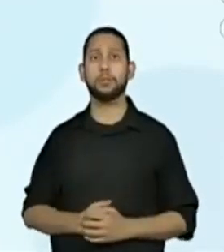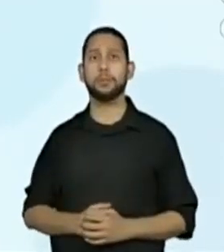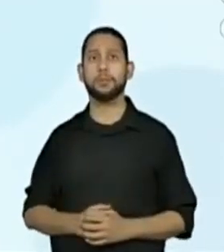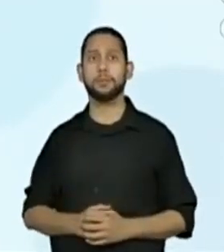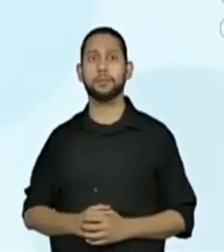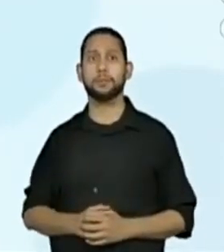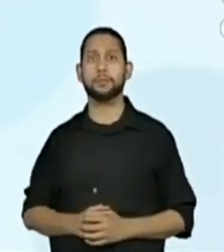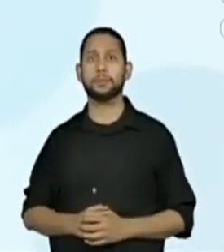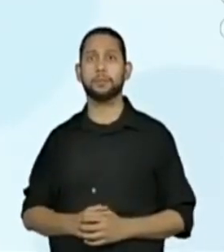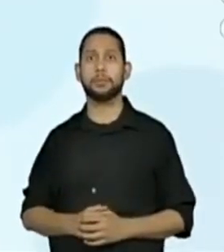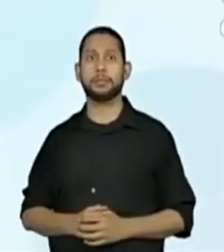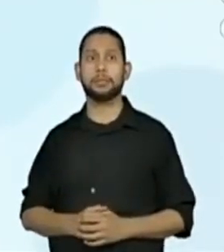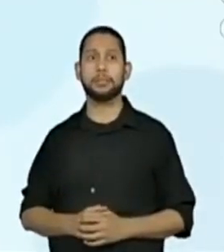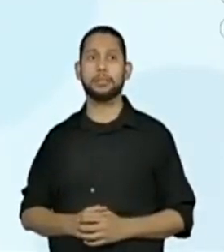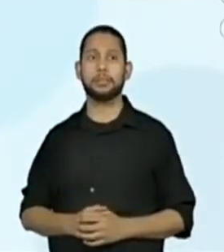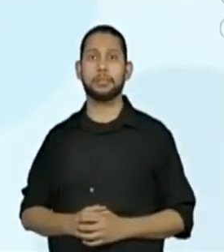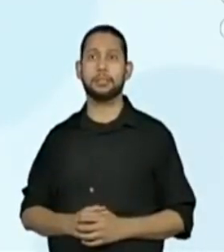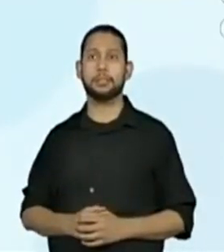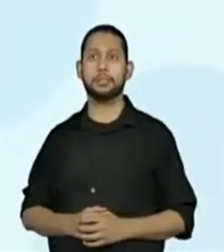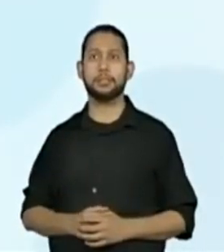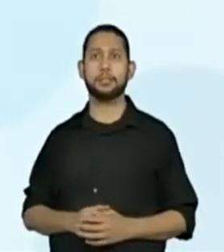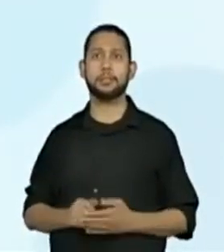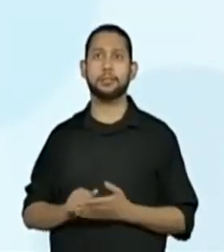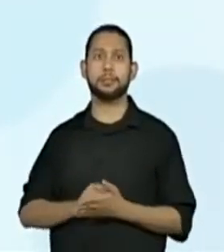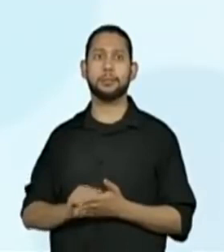Opa, faltou o metro aqui. Vamos apagar.